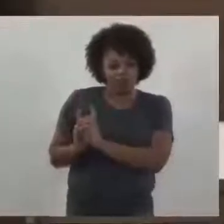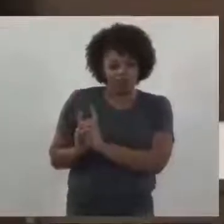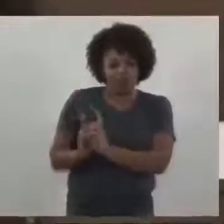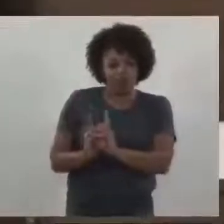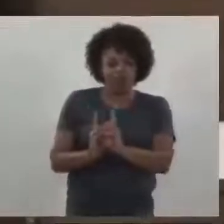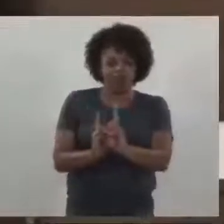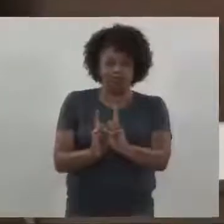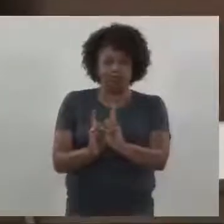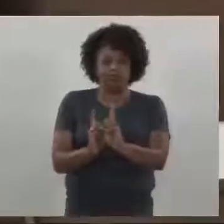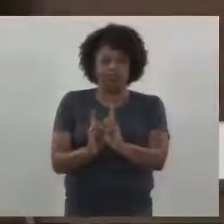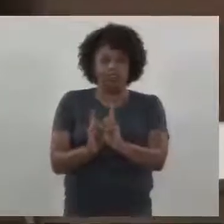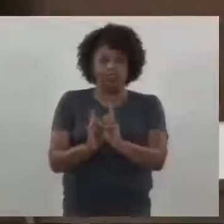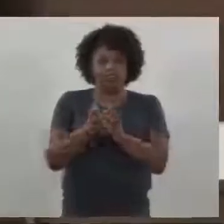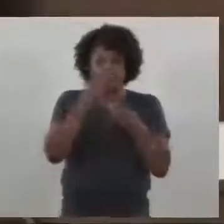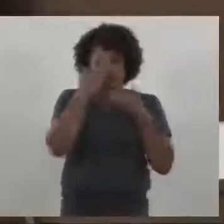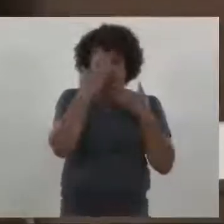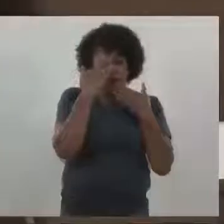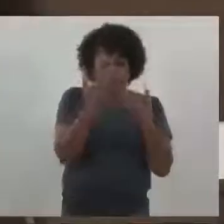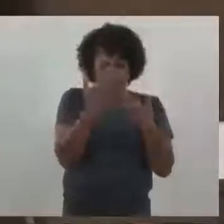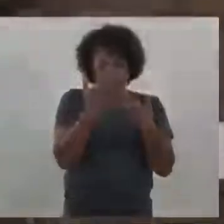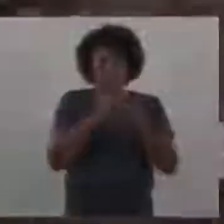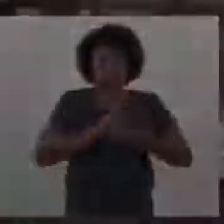todos. Até.